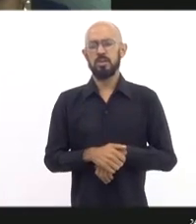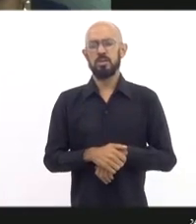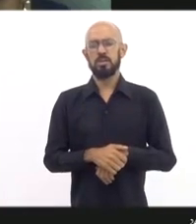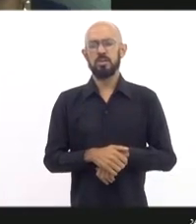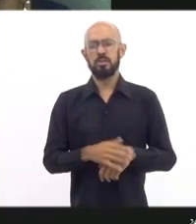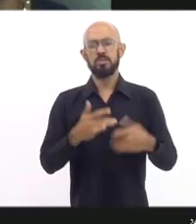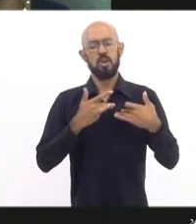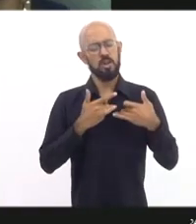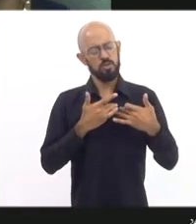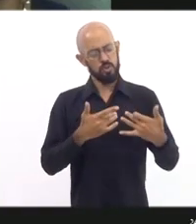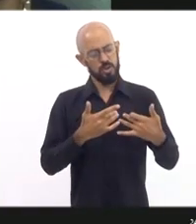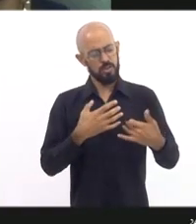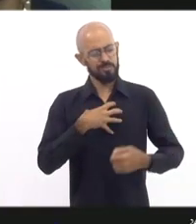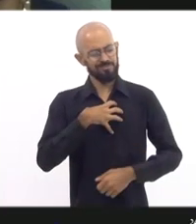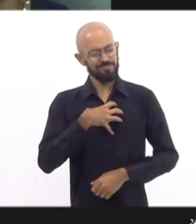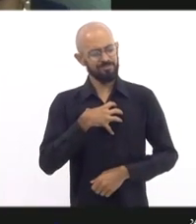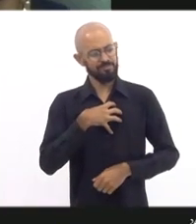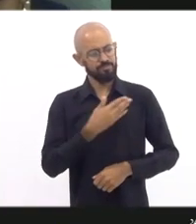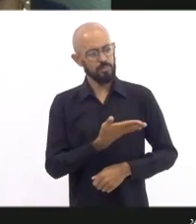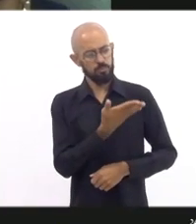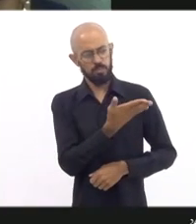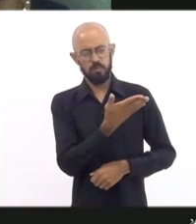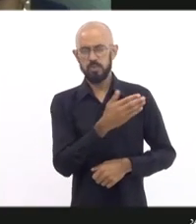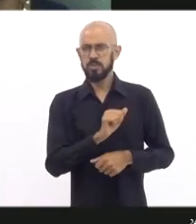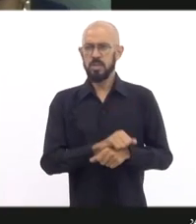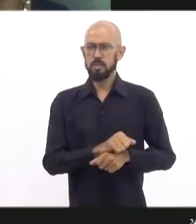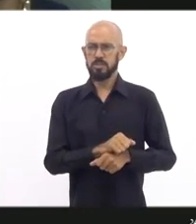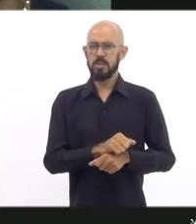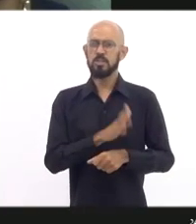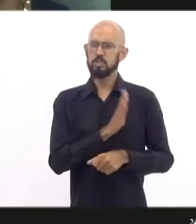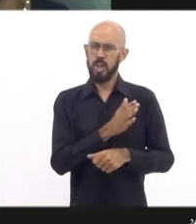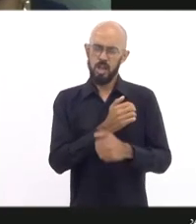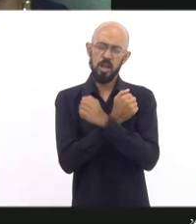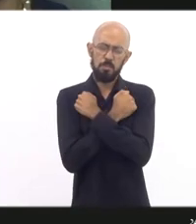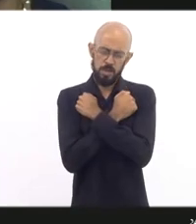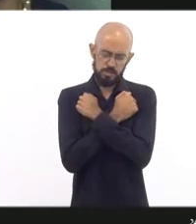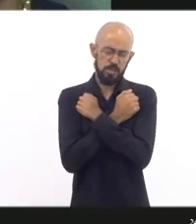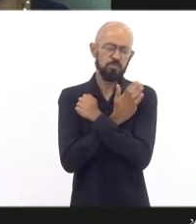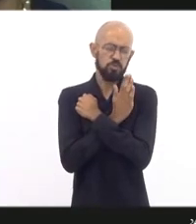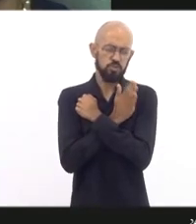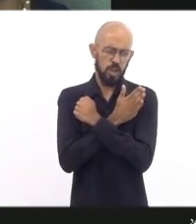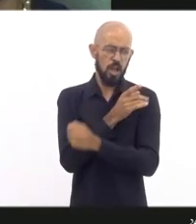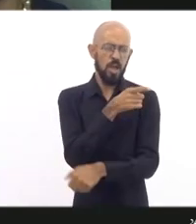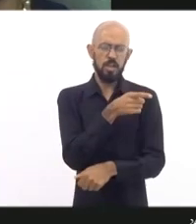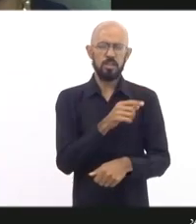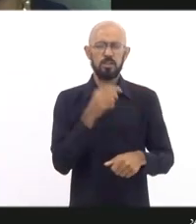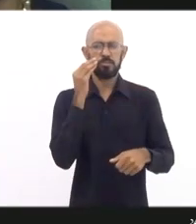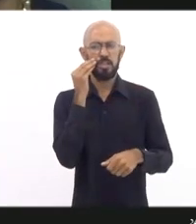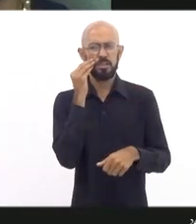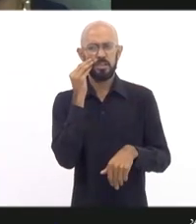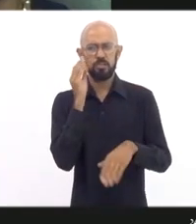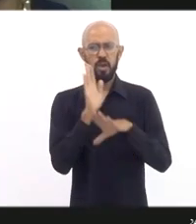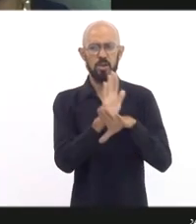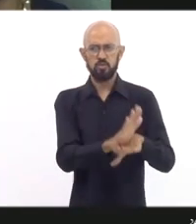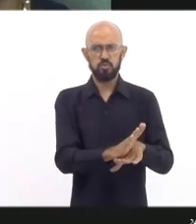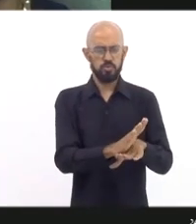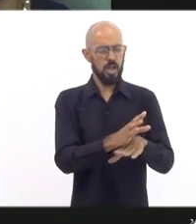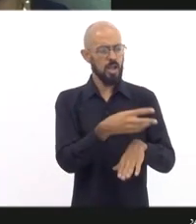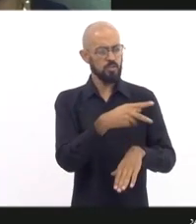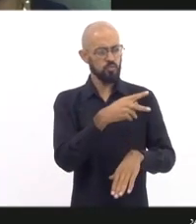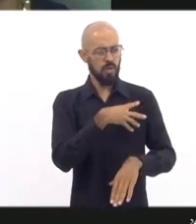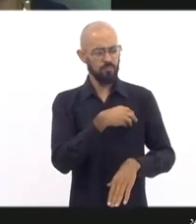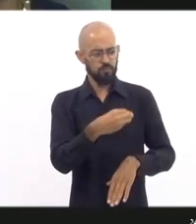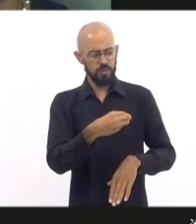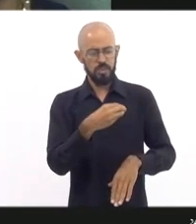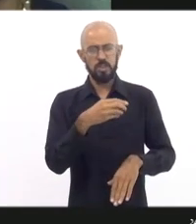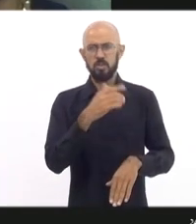solidariedade, todo o sentimento para você. Já demos um nosso abraço. Estamos tentando ajudar no caso da filha. Não sei se